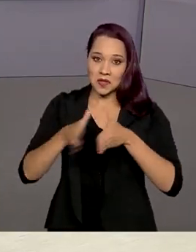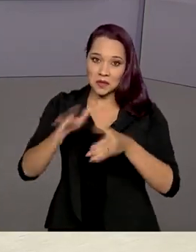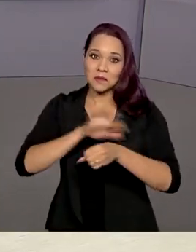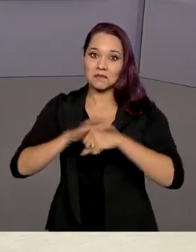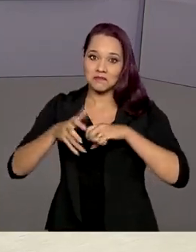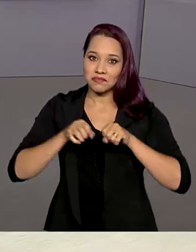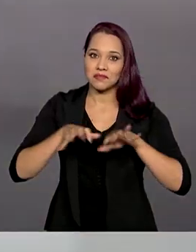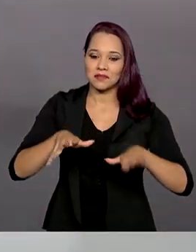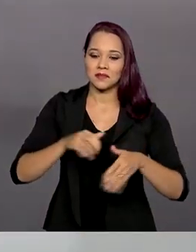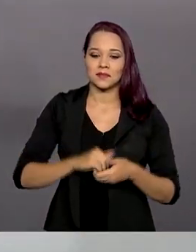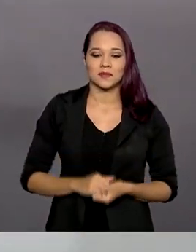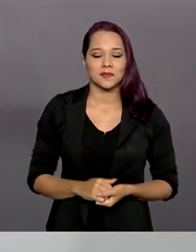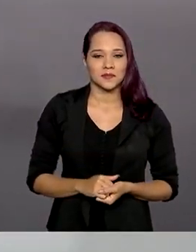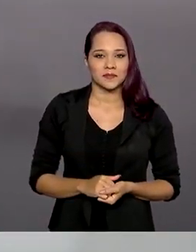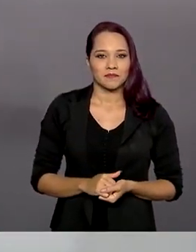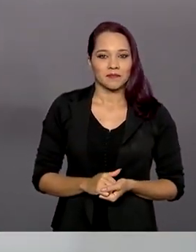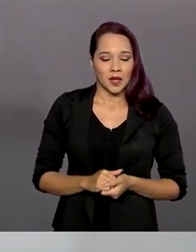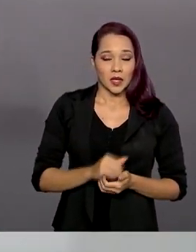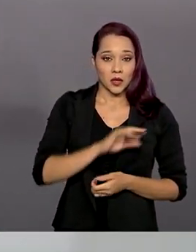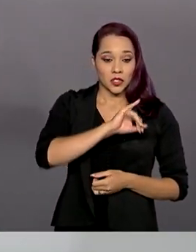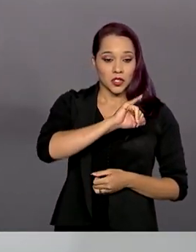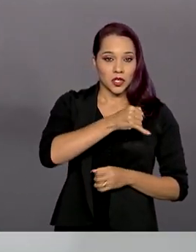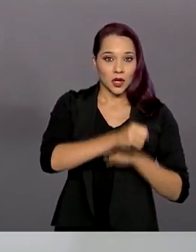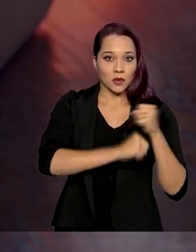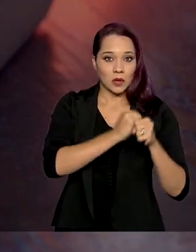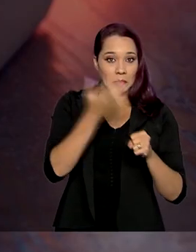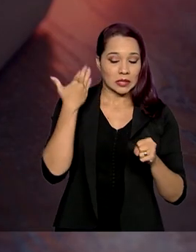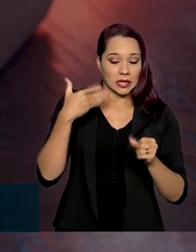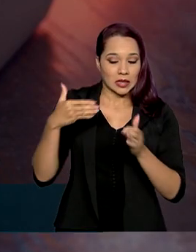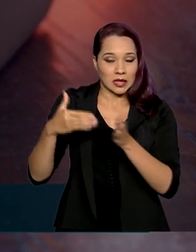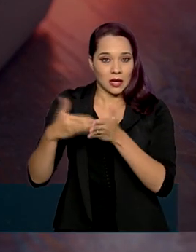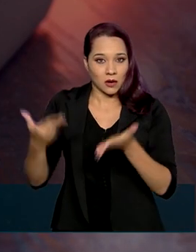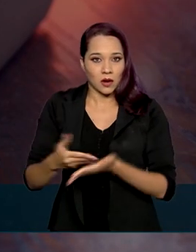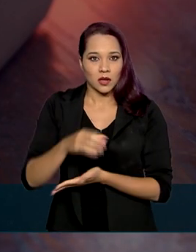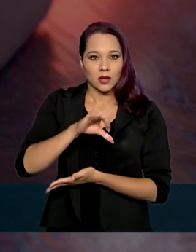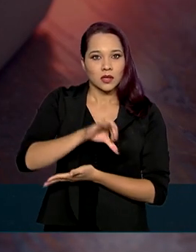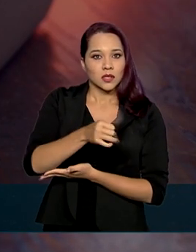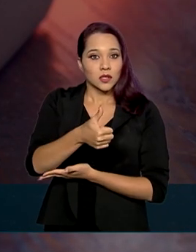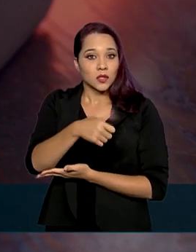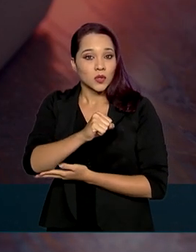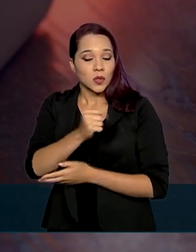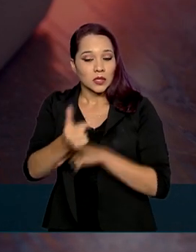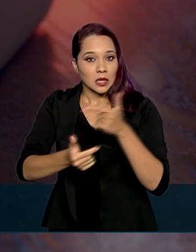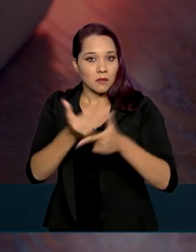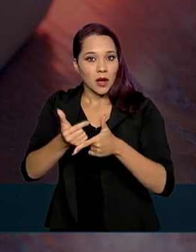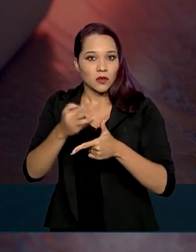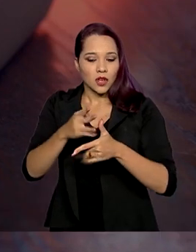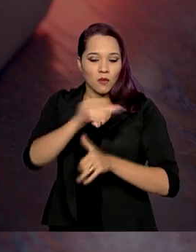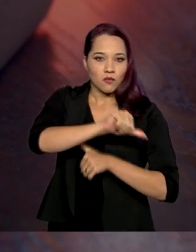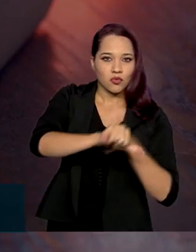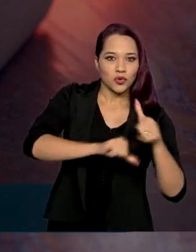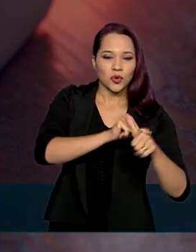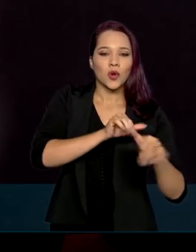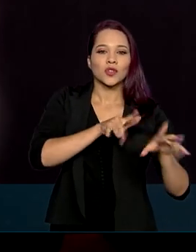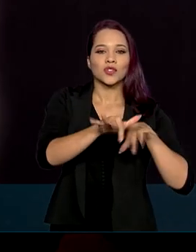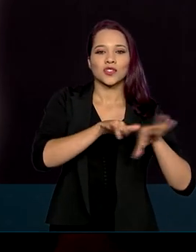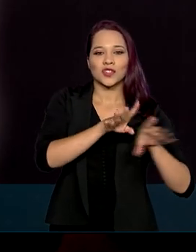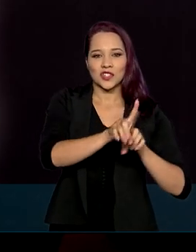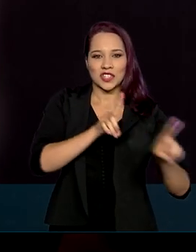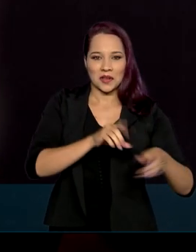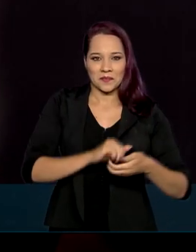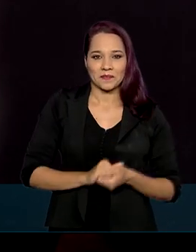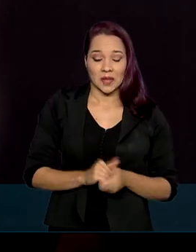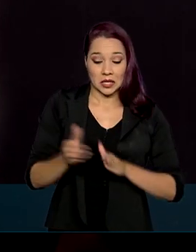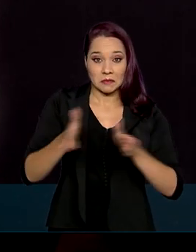pandemia. De janeiro do ano passado até agora, 918 serviços já foram transformados em digitais. E